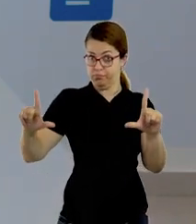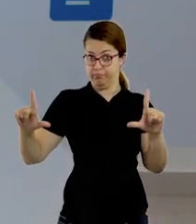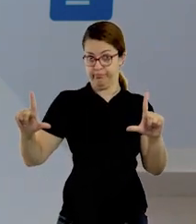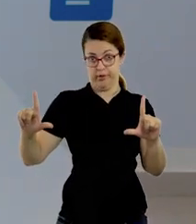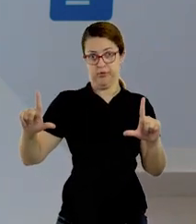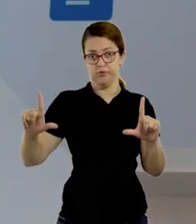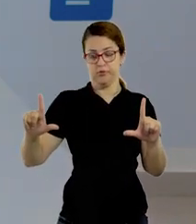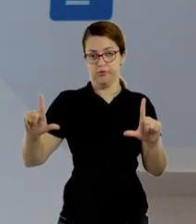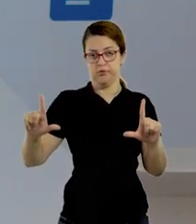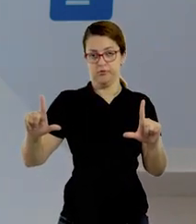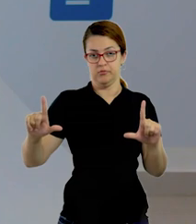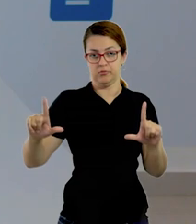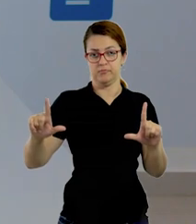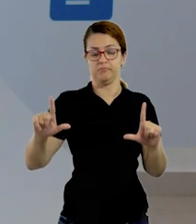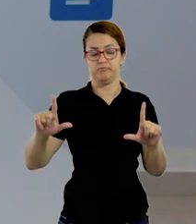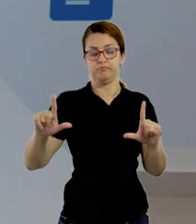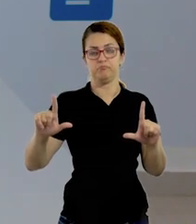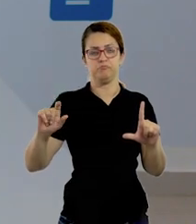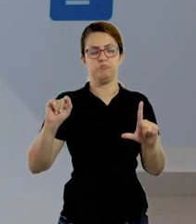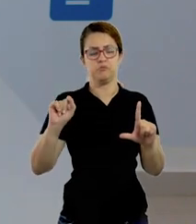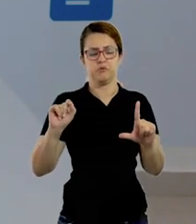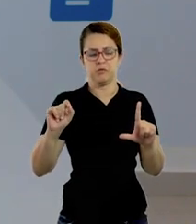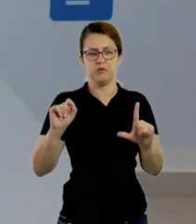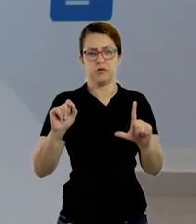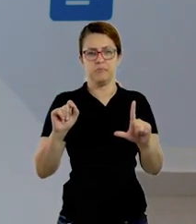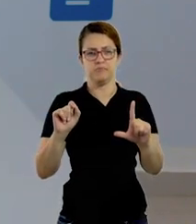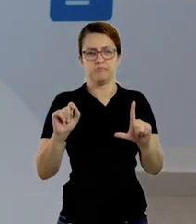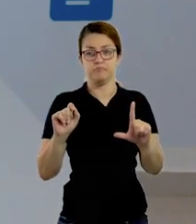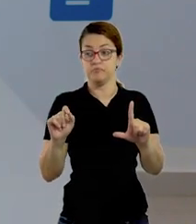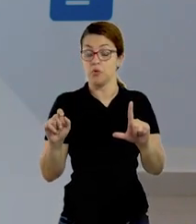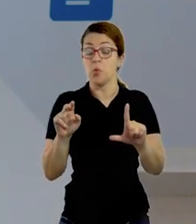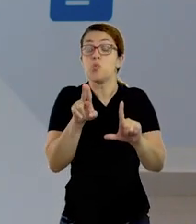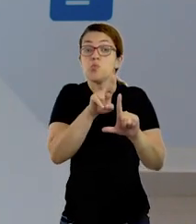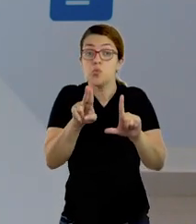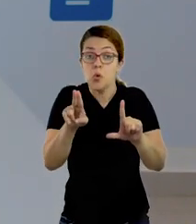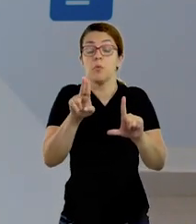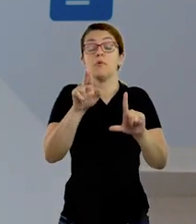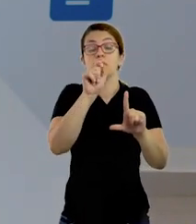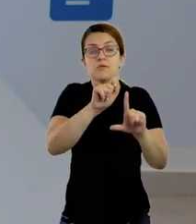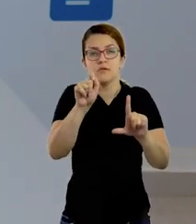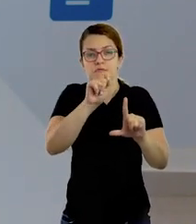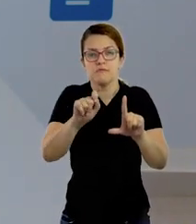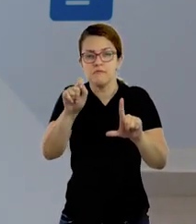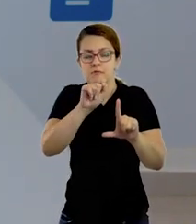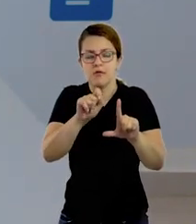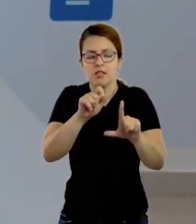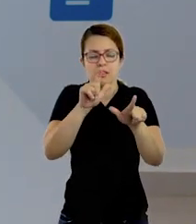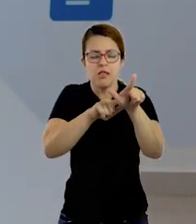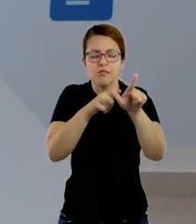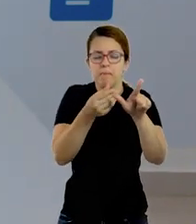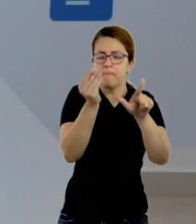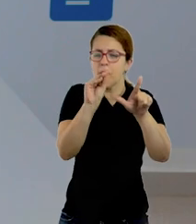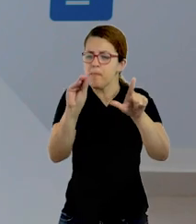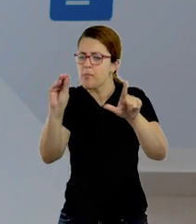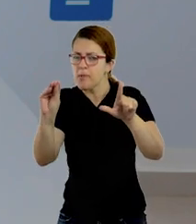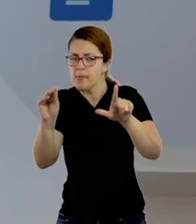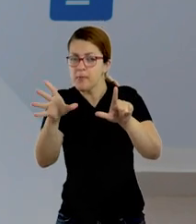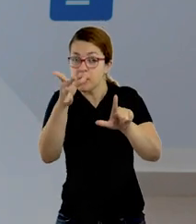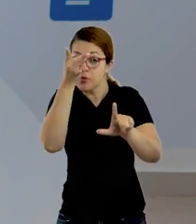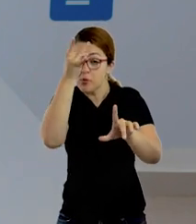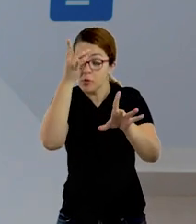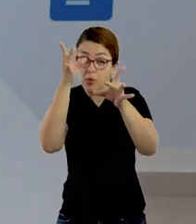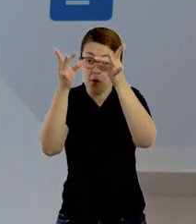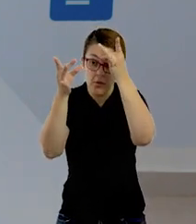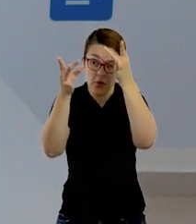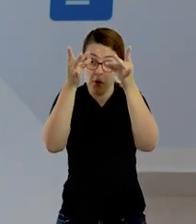brochura. E ela vai decorar as letrinhas do nome. Pode ser com grãos, com papel picado,